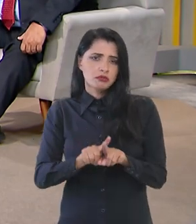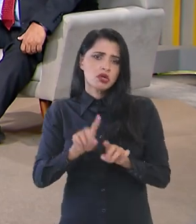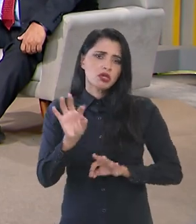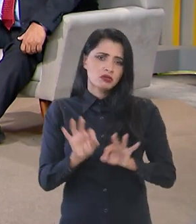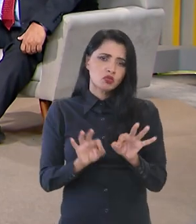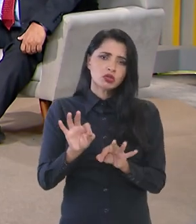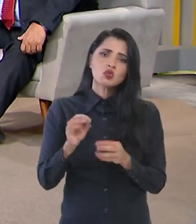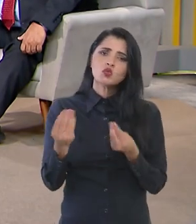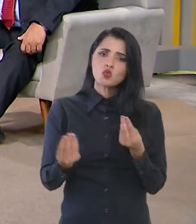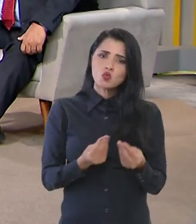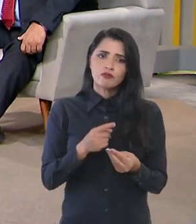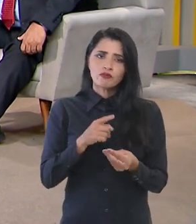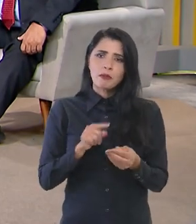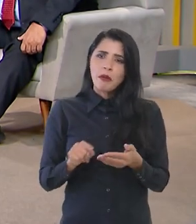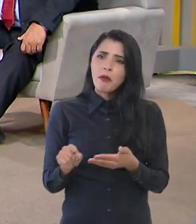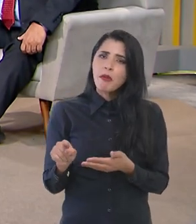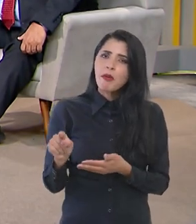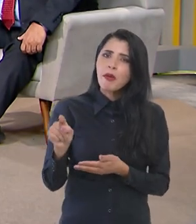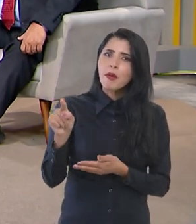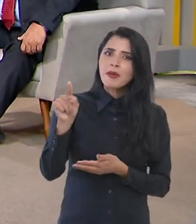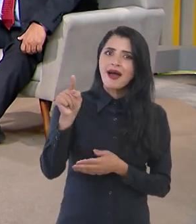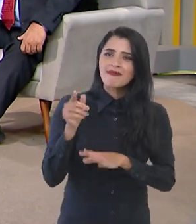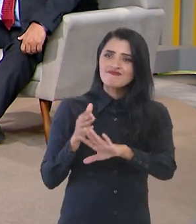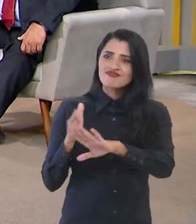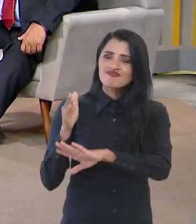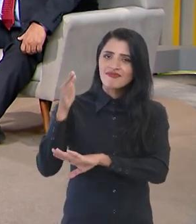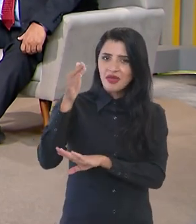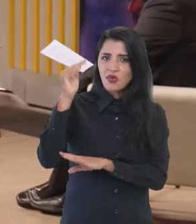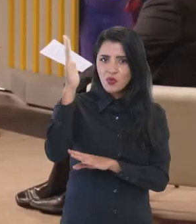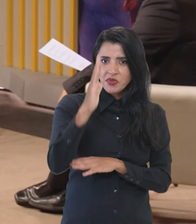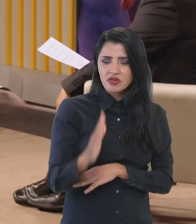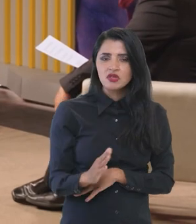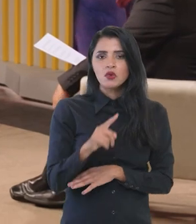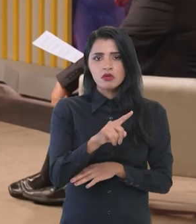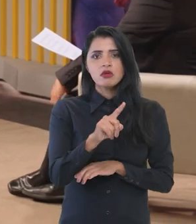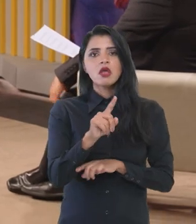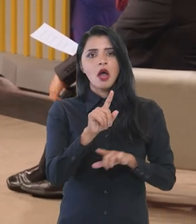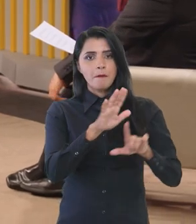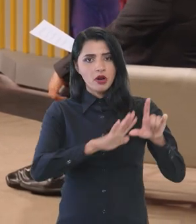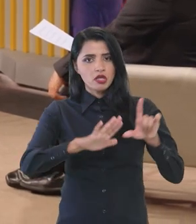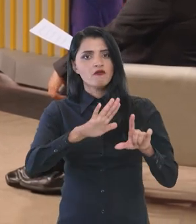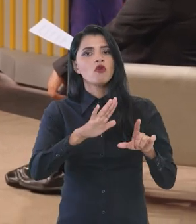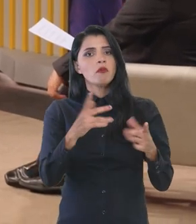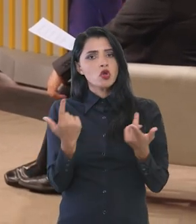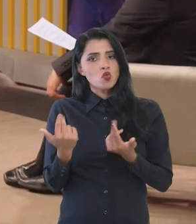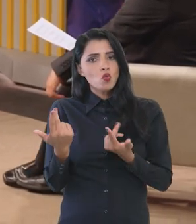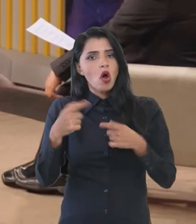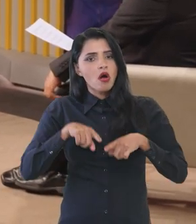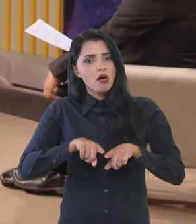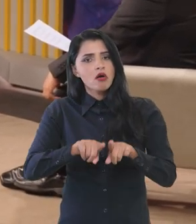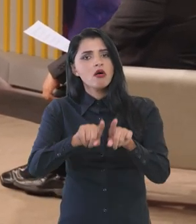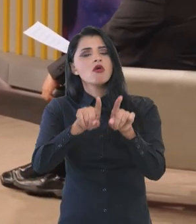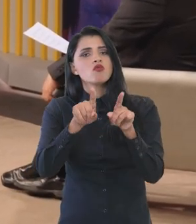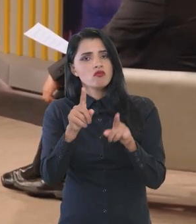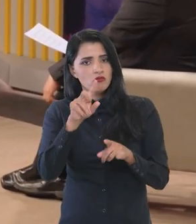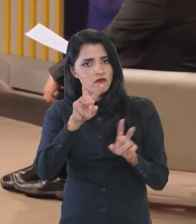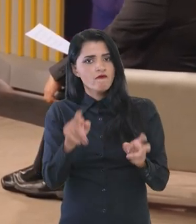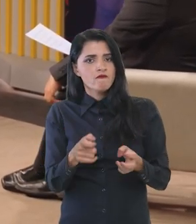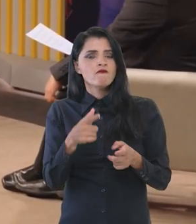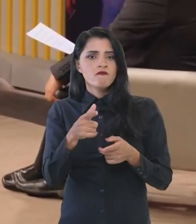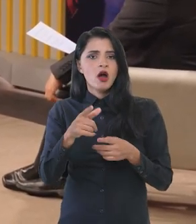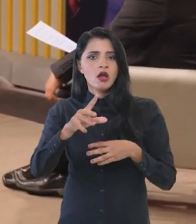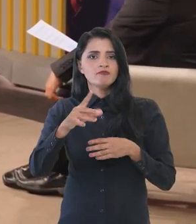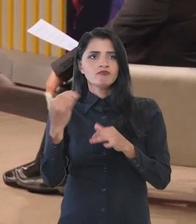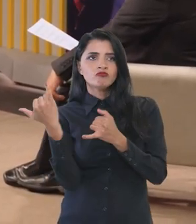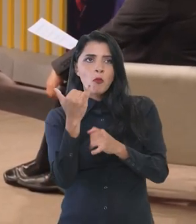fazendo esse giro pelo Brasil e a plataforma vai acompanhando e com certeza ela vai